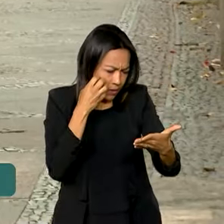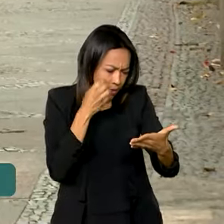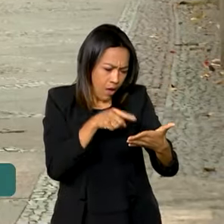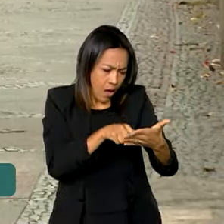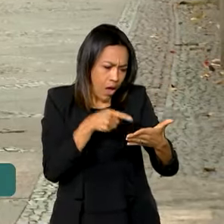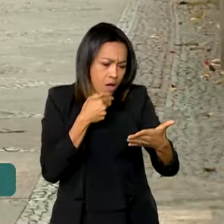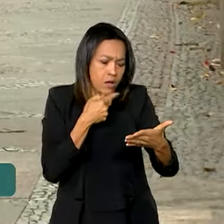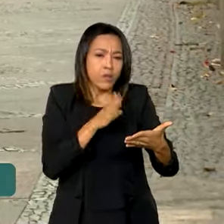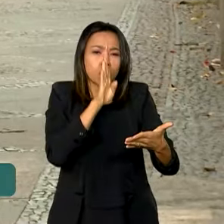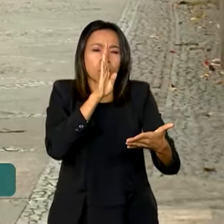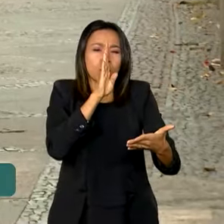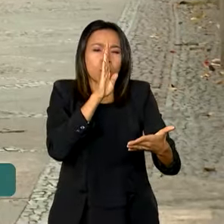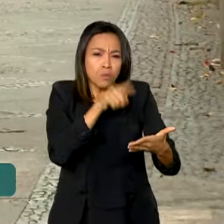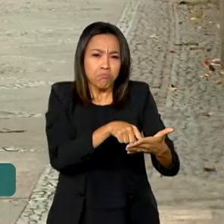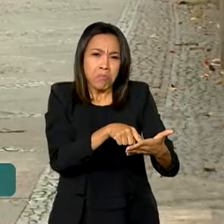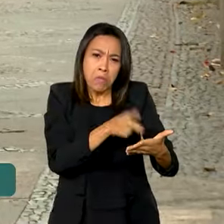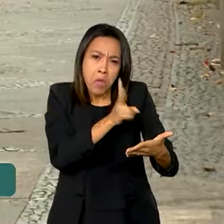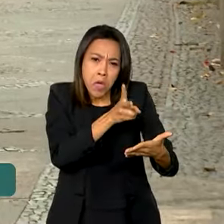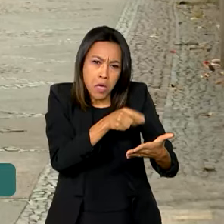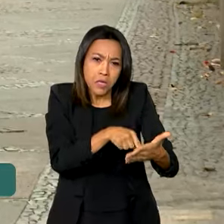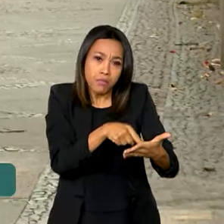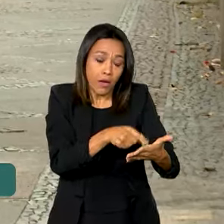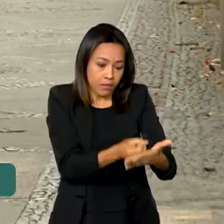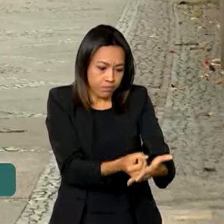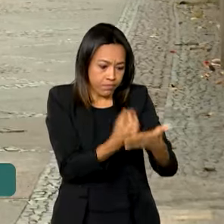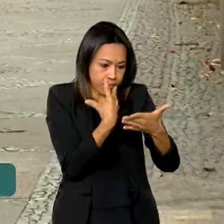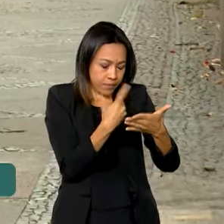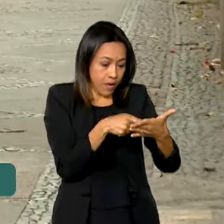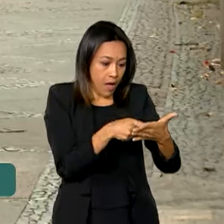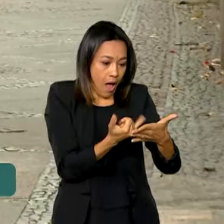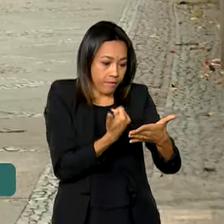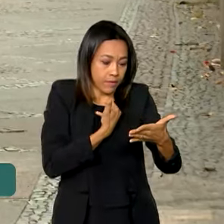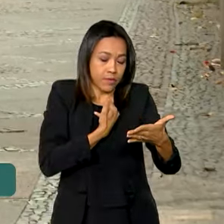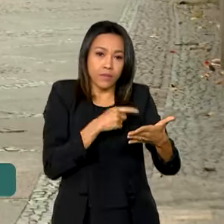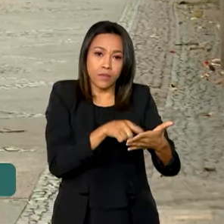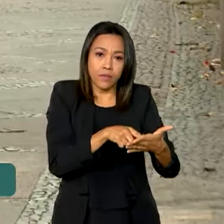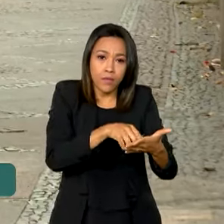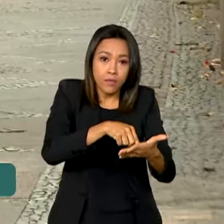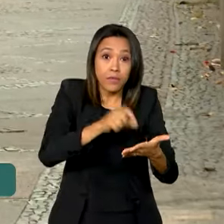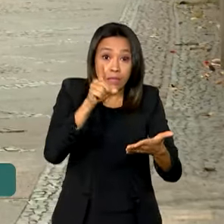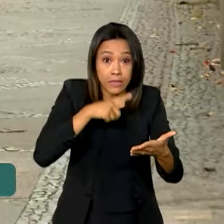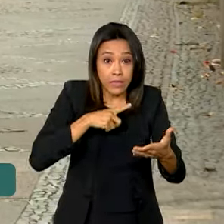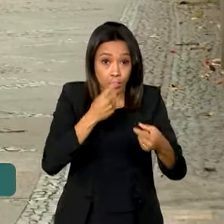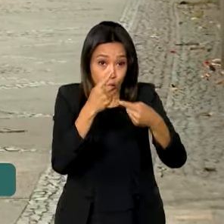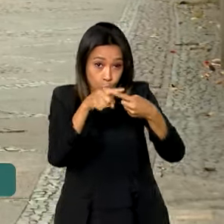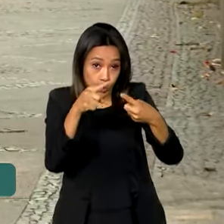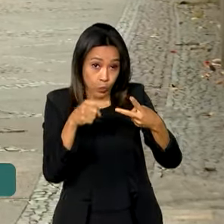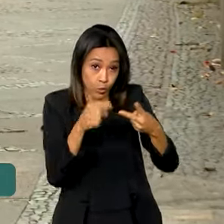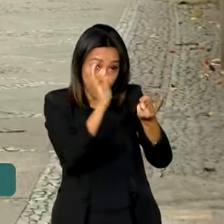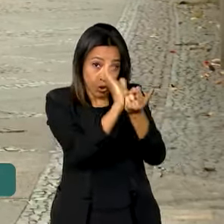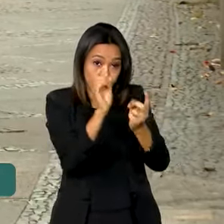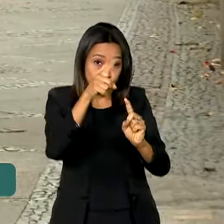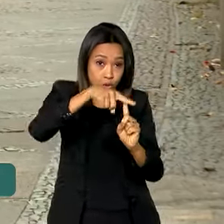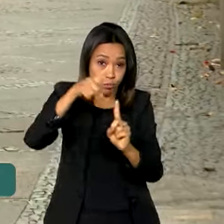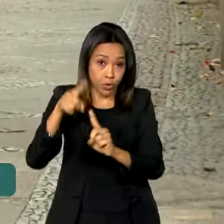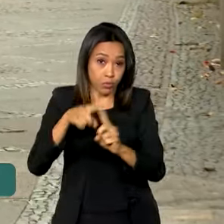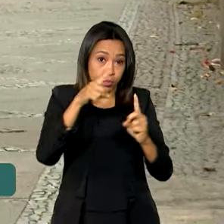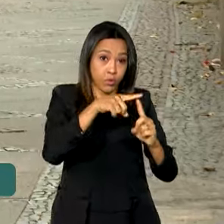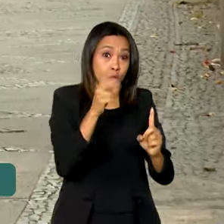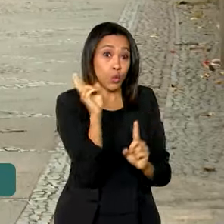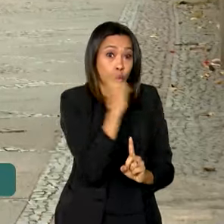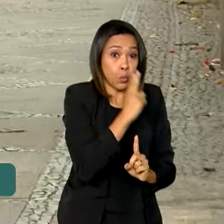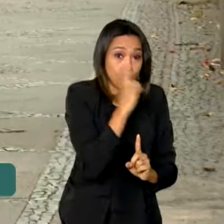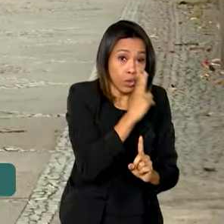esteja silenciado e se sobrepondo ao conteúdo que a pessoa estiver acessando. Os alertas têm duas classificações, extrema, para urgência